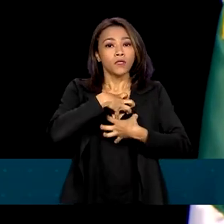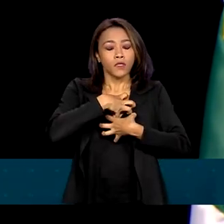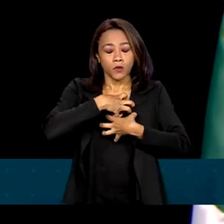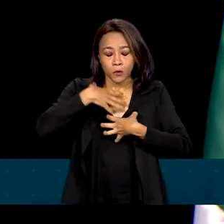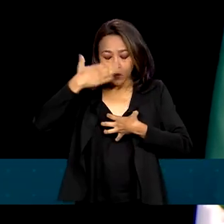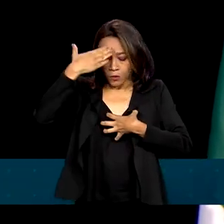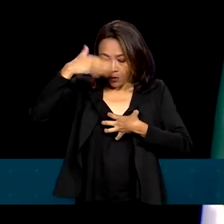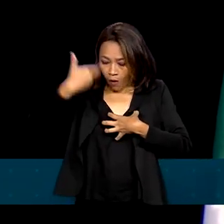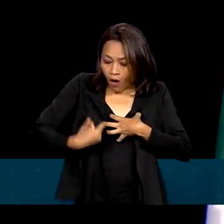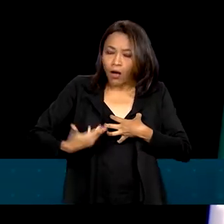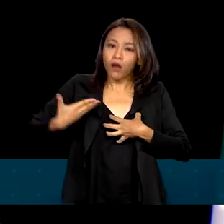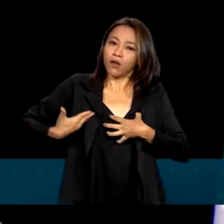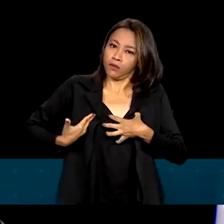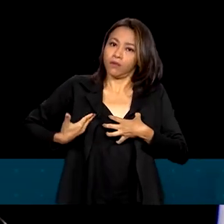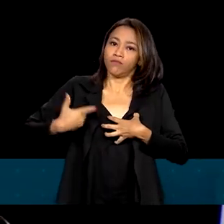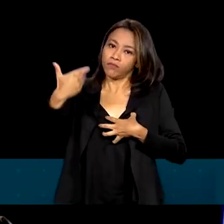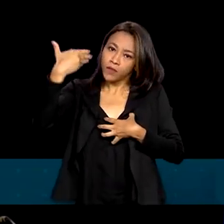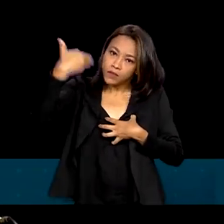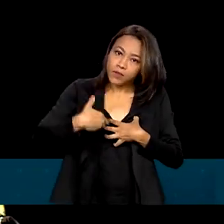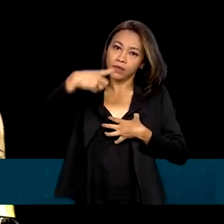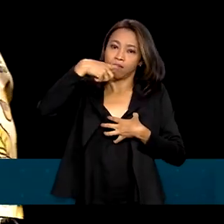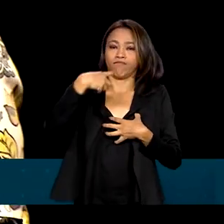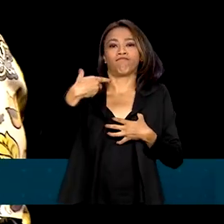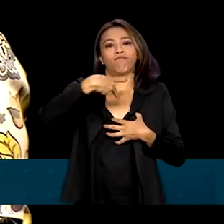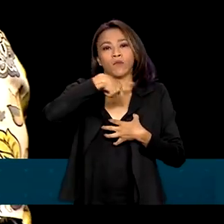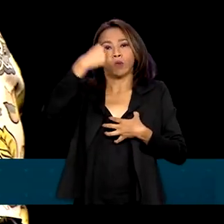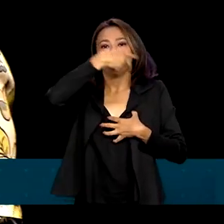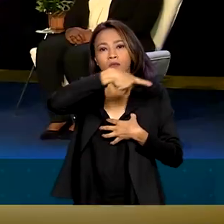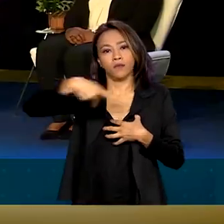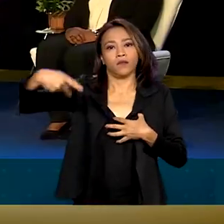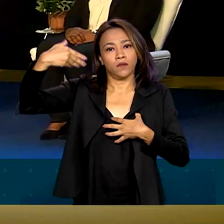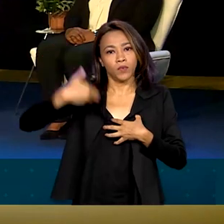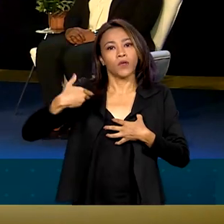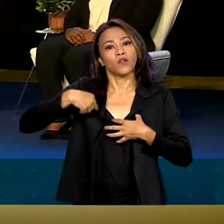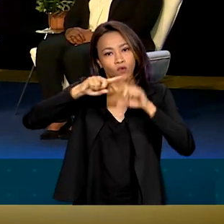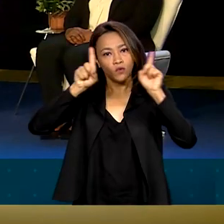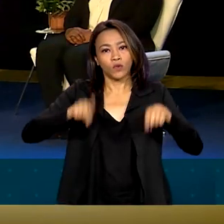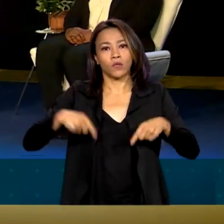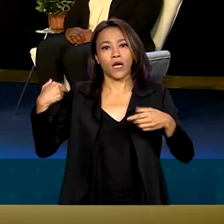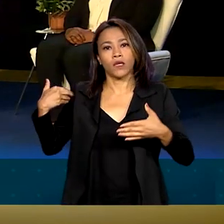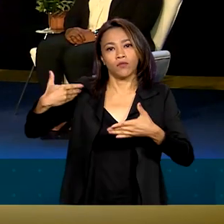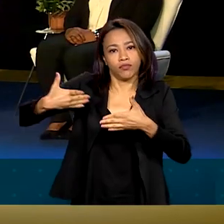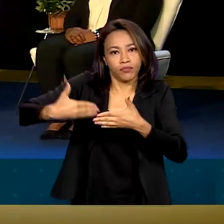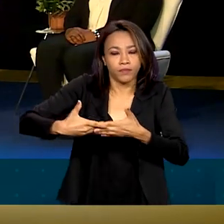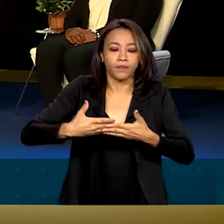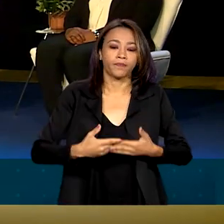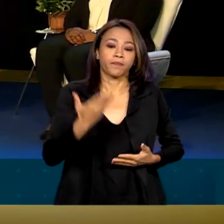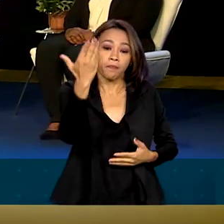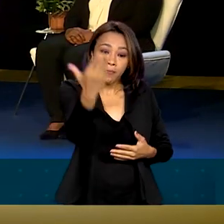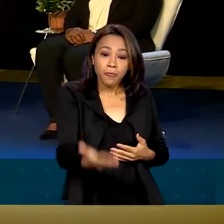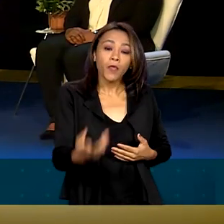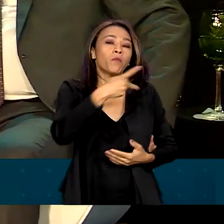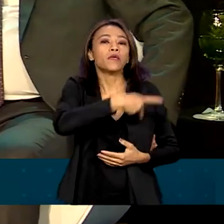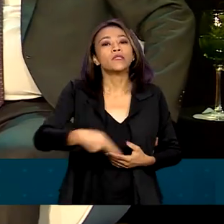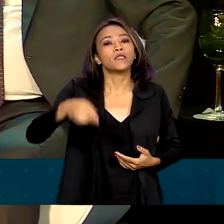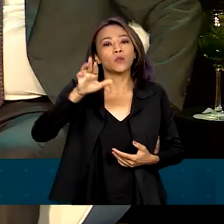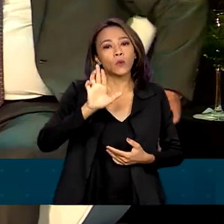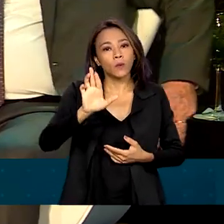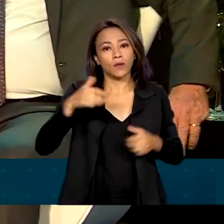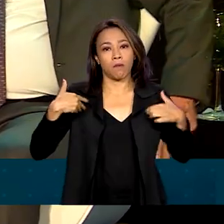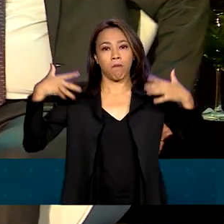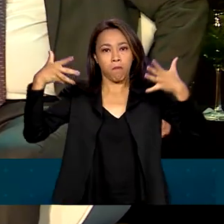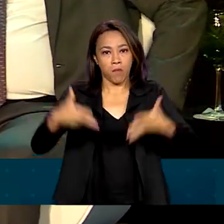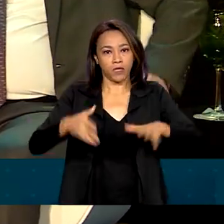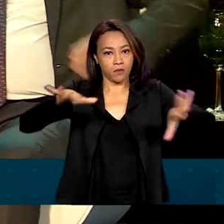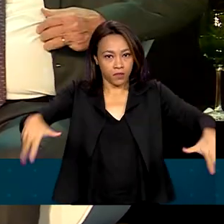honrada pela oportunidade de liderá-lo como funcionária de carreira que sou. O presidente Luiz Inácio Lula da Silva participou